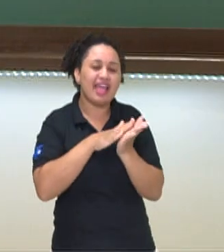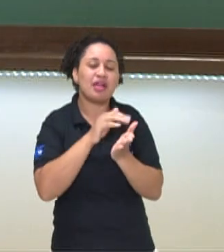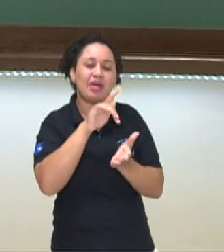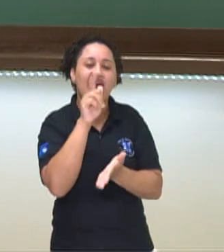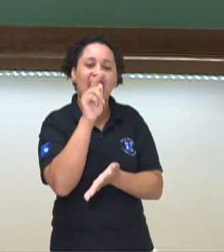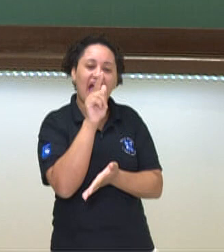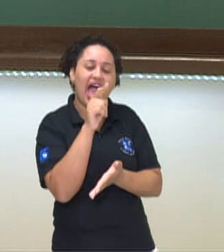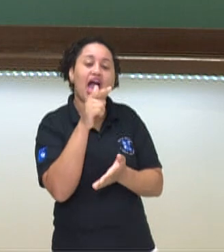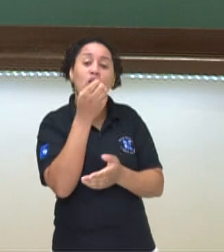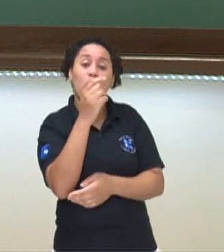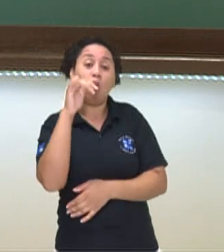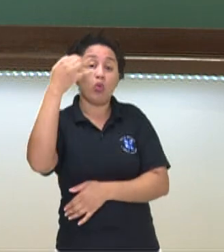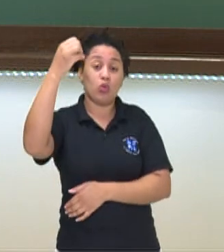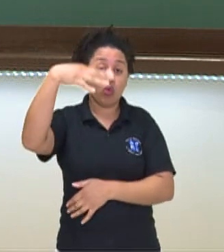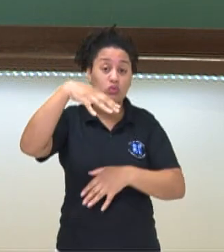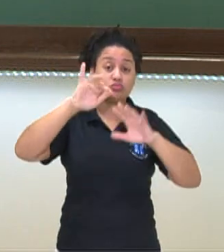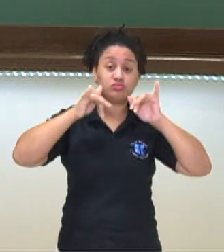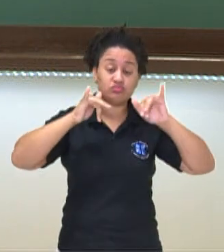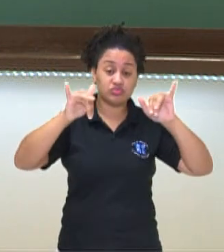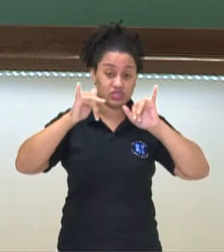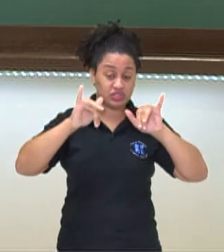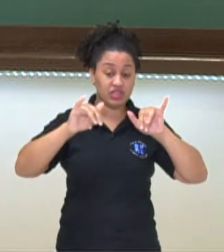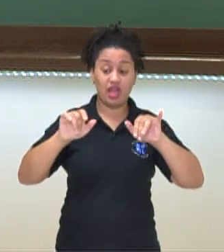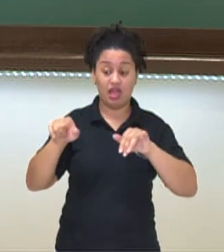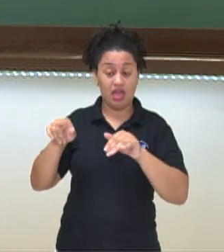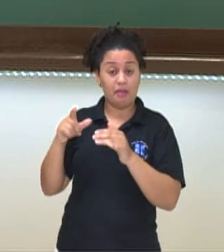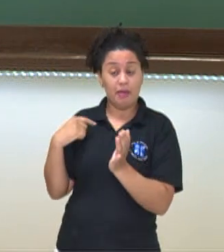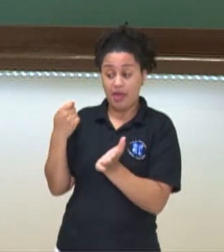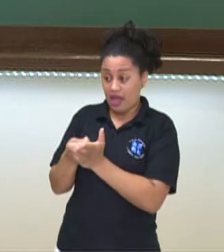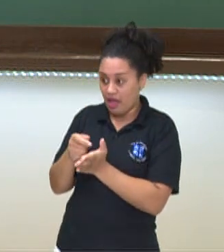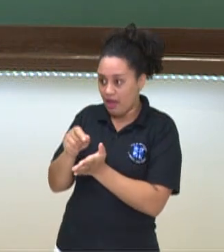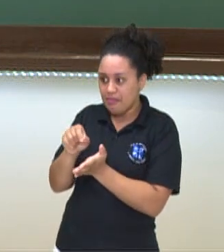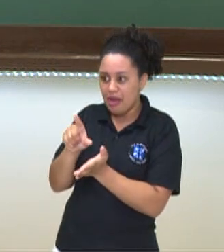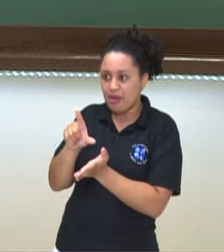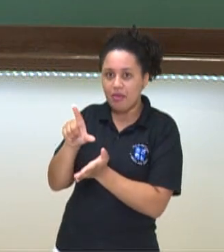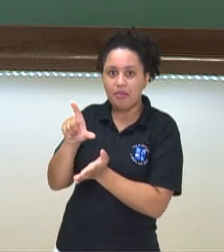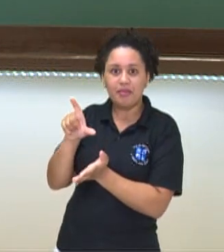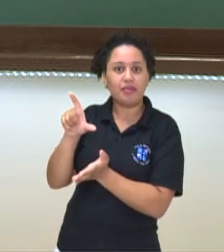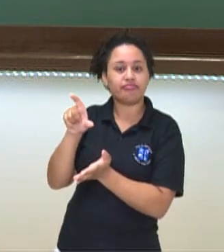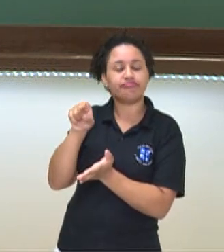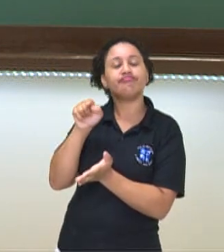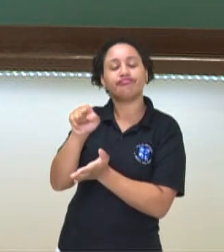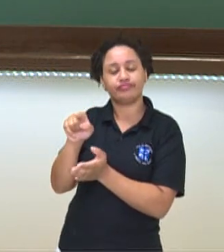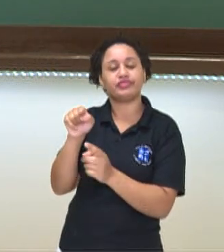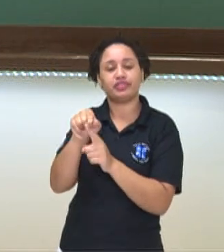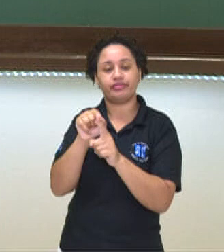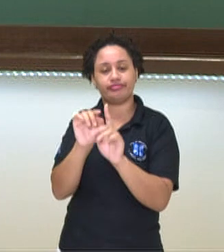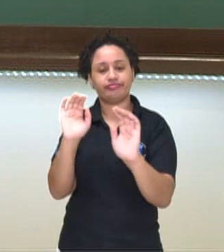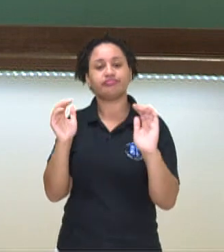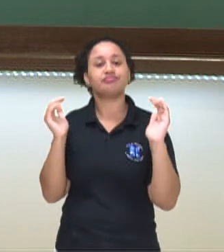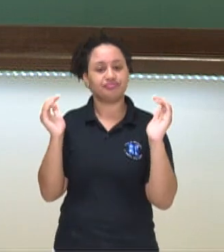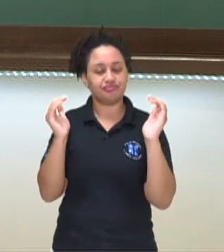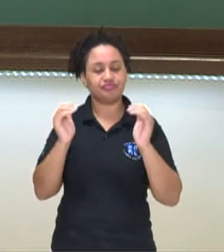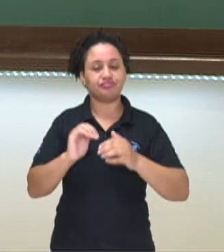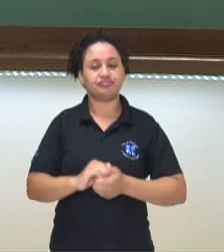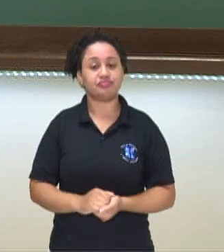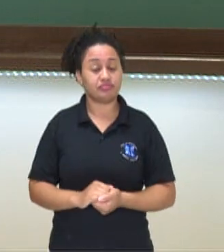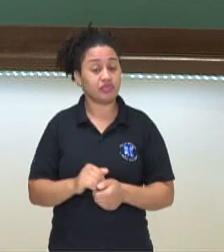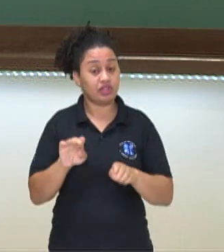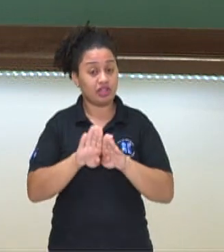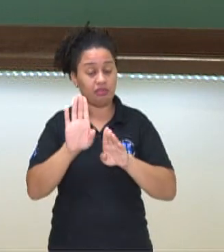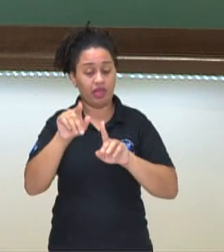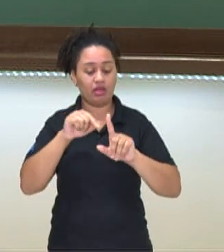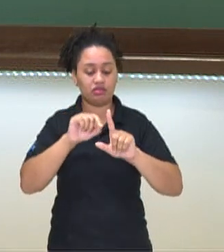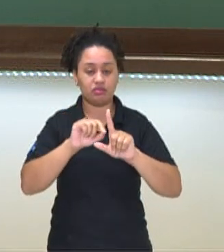água, de luz, o que acontece com a conta? Ela aumenta, então aí nós temos uma função, tá bom? É uma reta